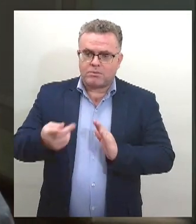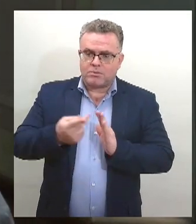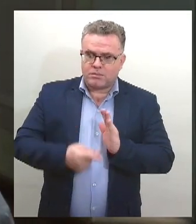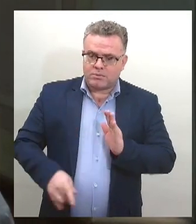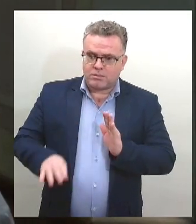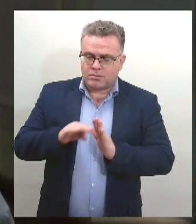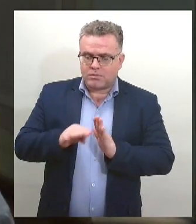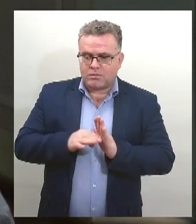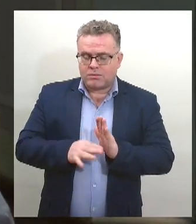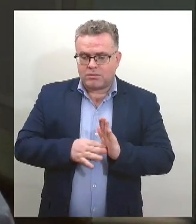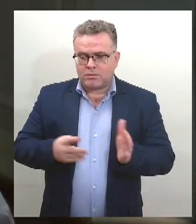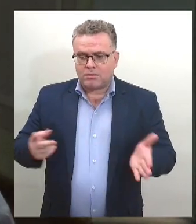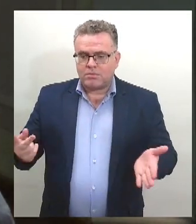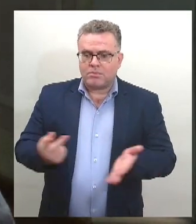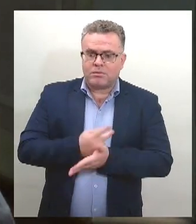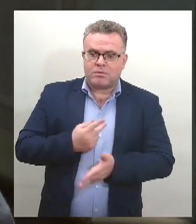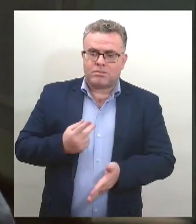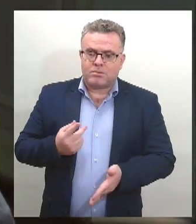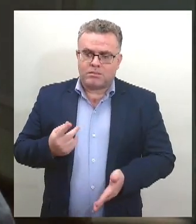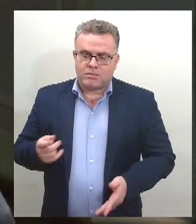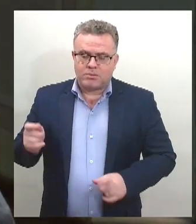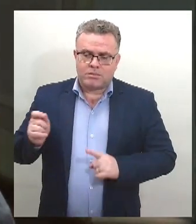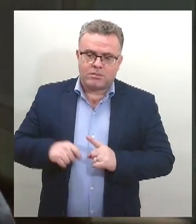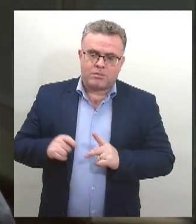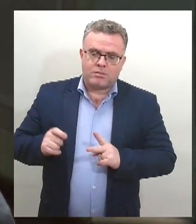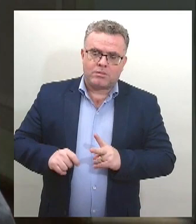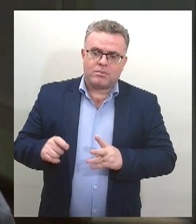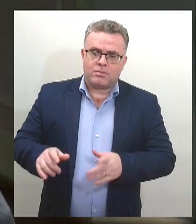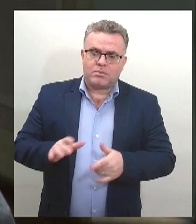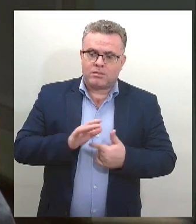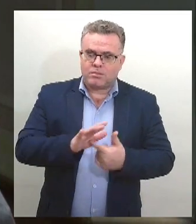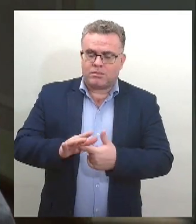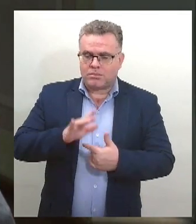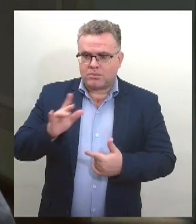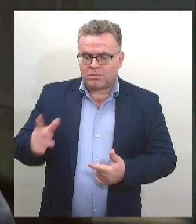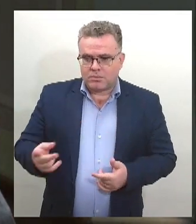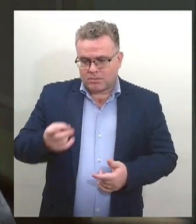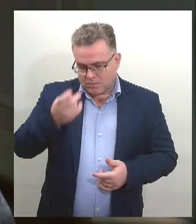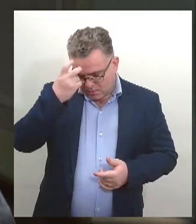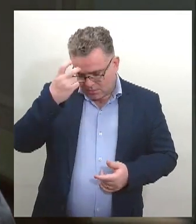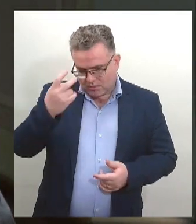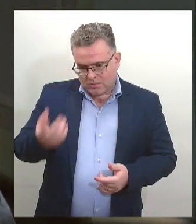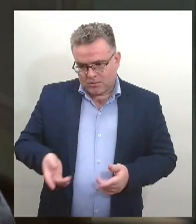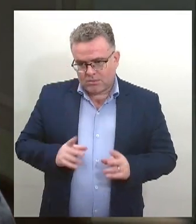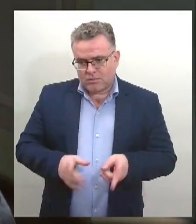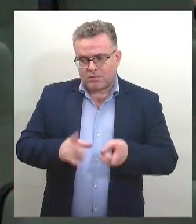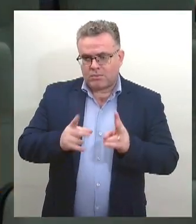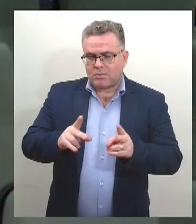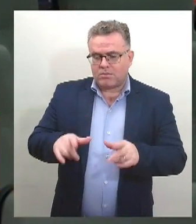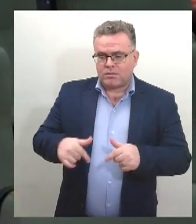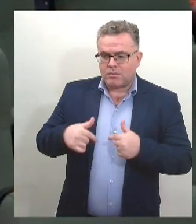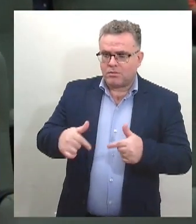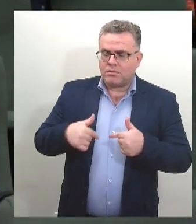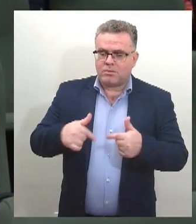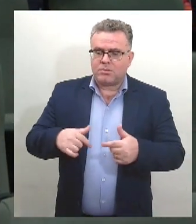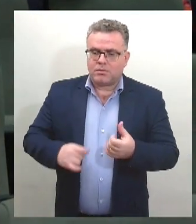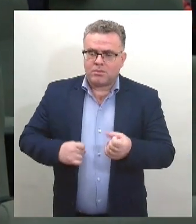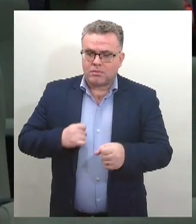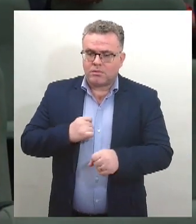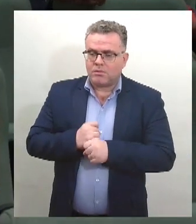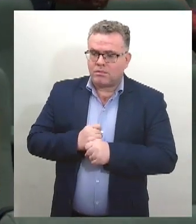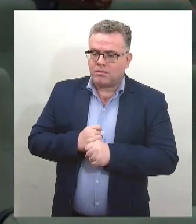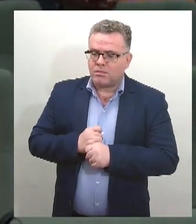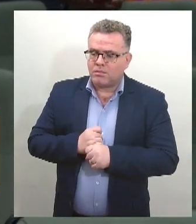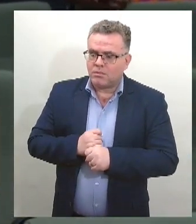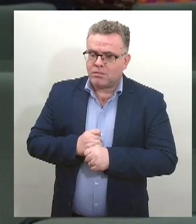todos os meses, que valoriza a cultura e a luta pela defesa dos negros. O deputado Manuel Marcos